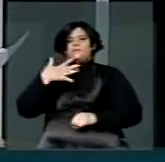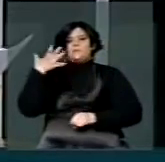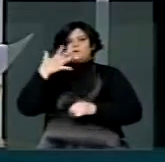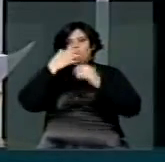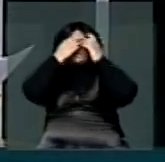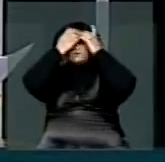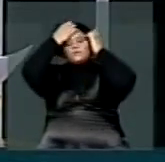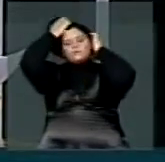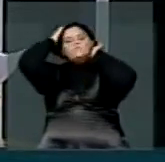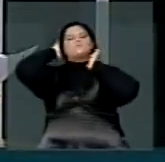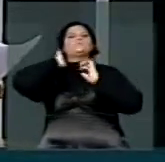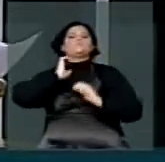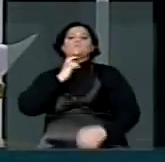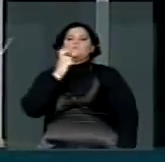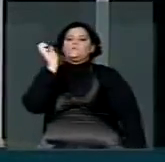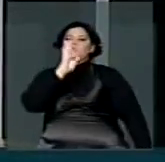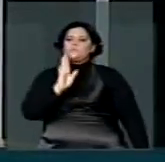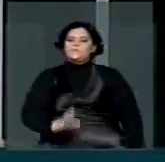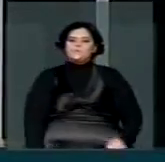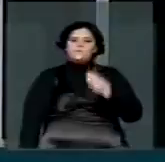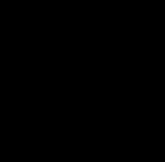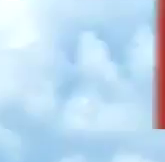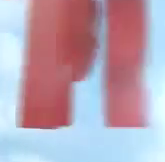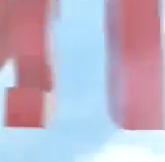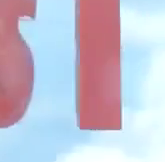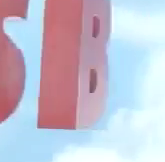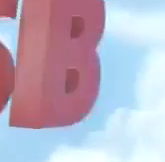fala na Voz do Brasil, senhor presidente. senhor presidente.